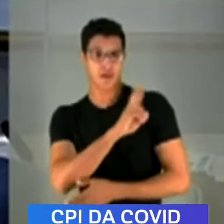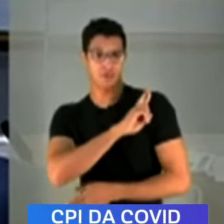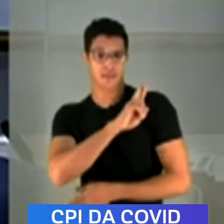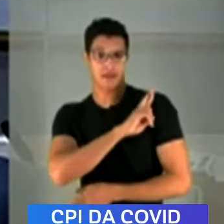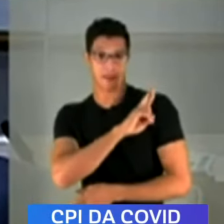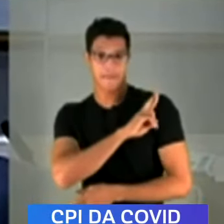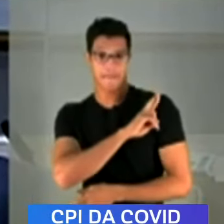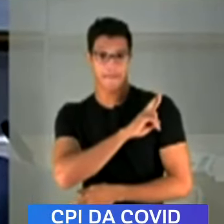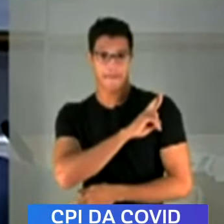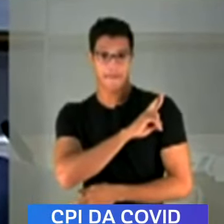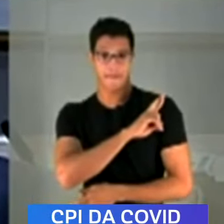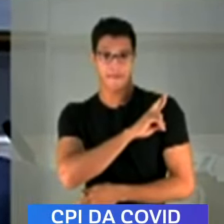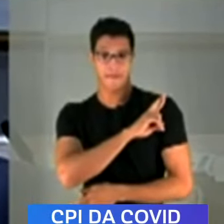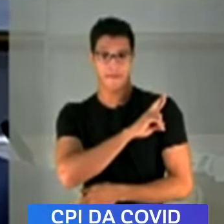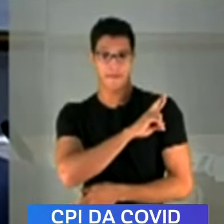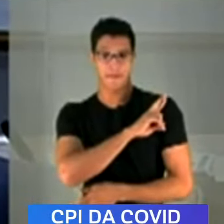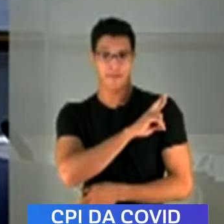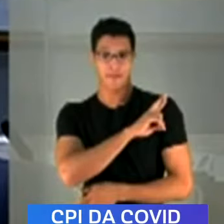Responsabilidade de?